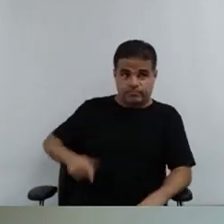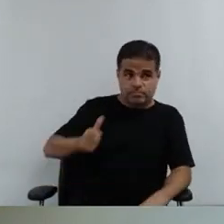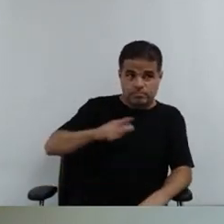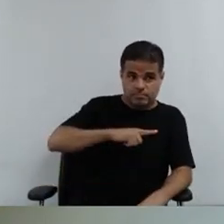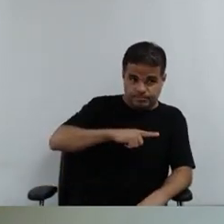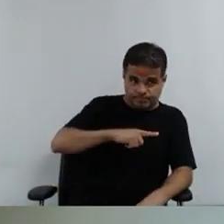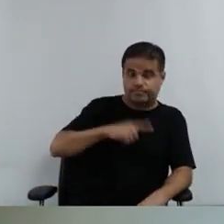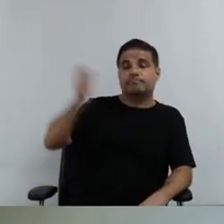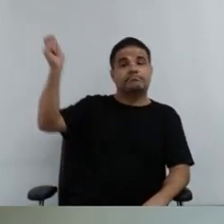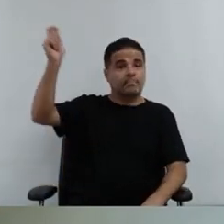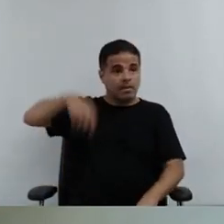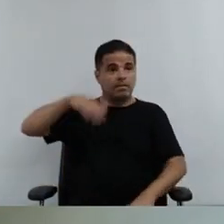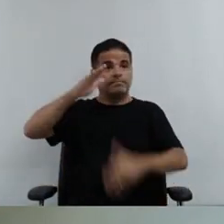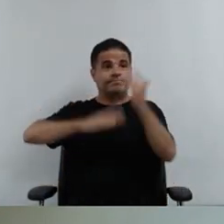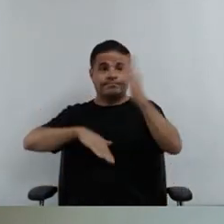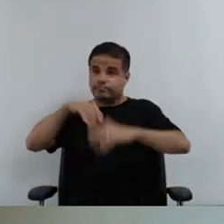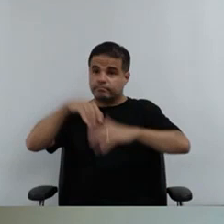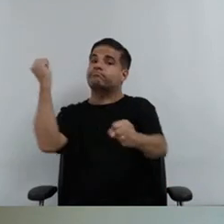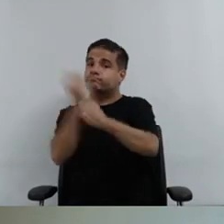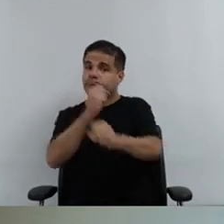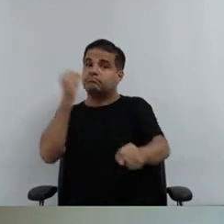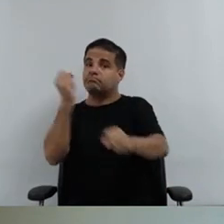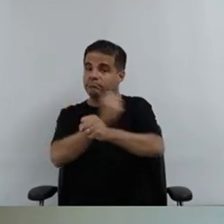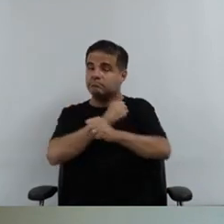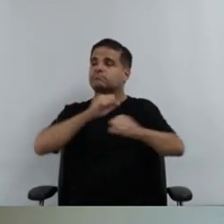possibilidade de construir um trabalho